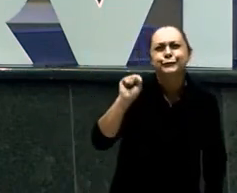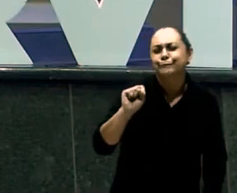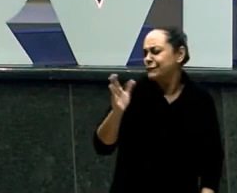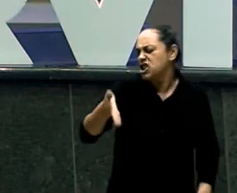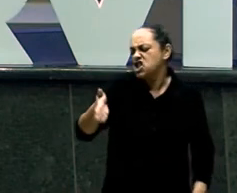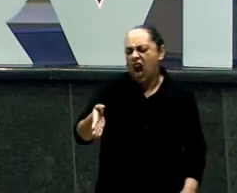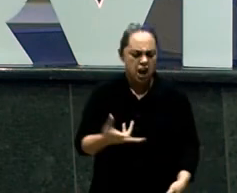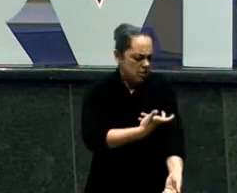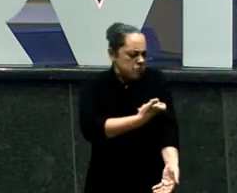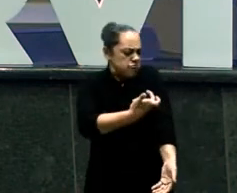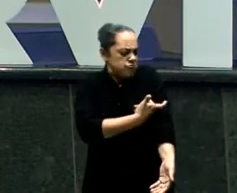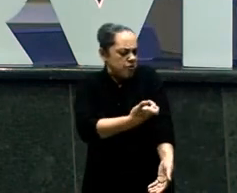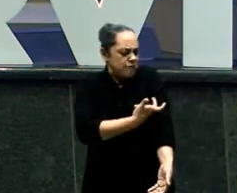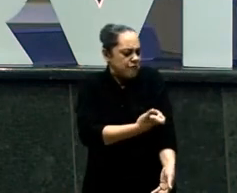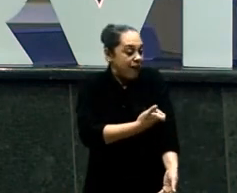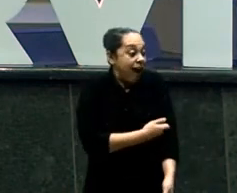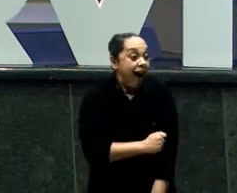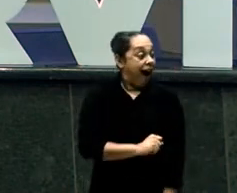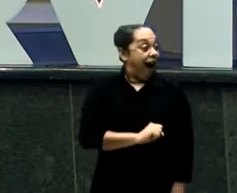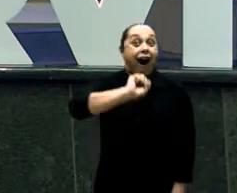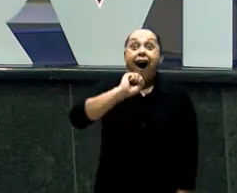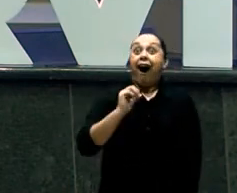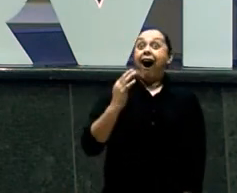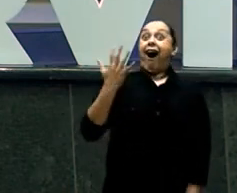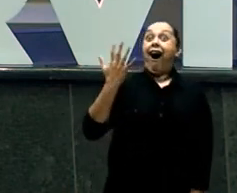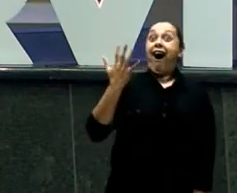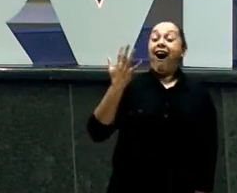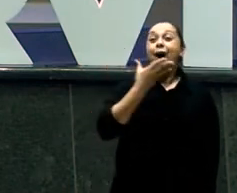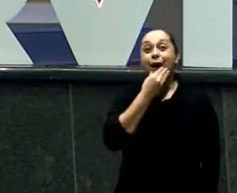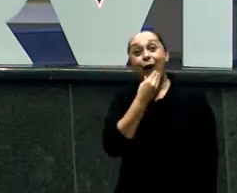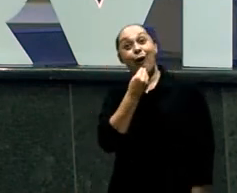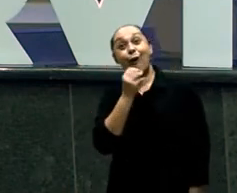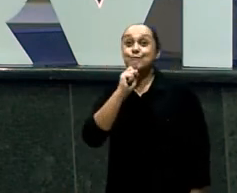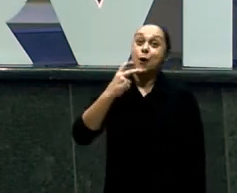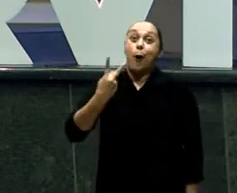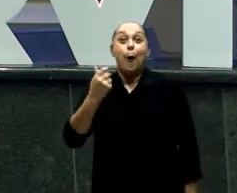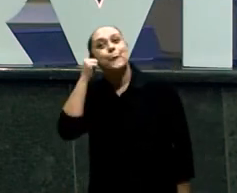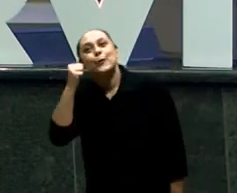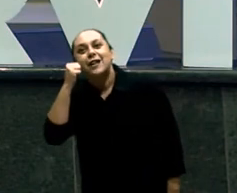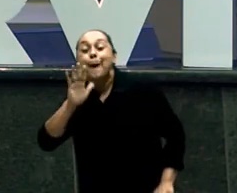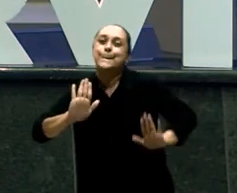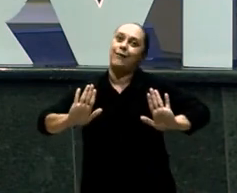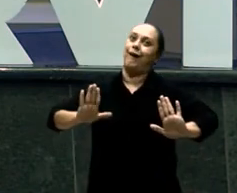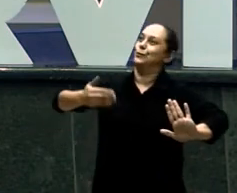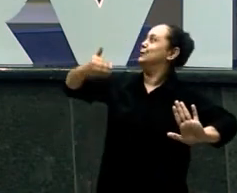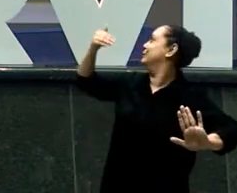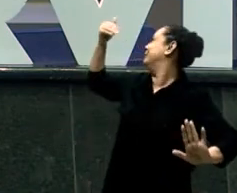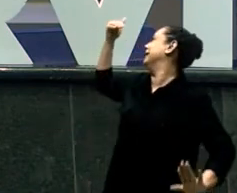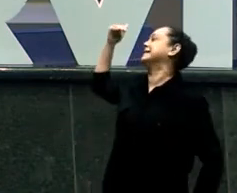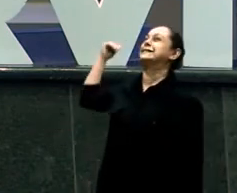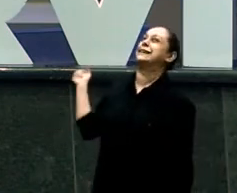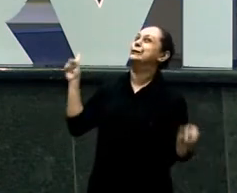enxoval E não tem erro Não é assim Naquela época Não Naquela época Ela só sabia O filho O sexo